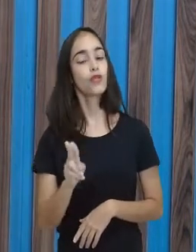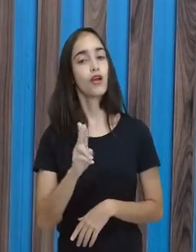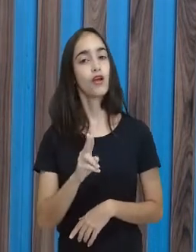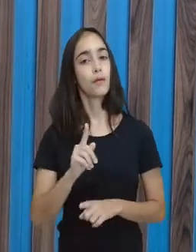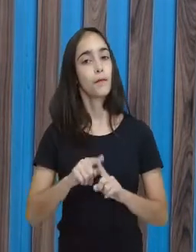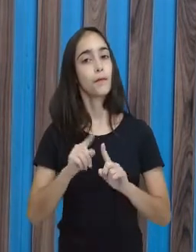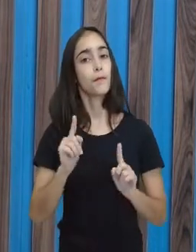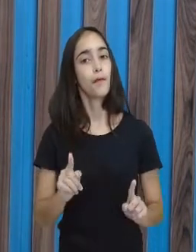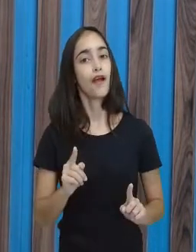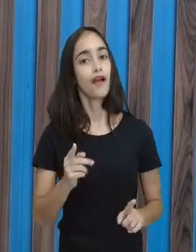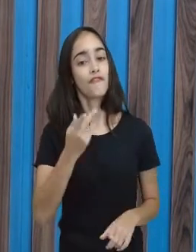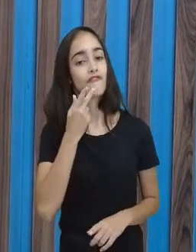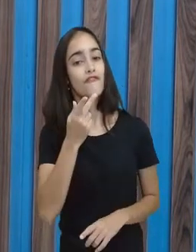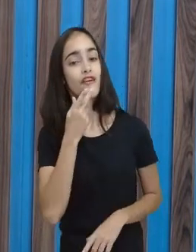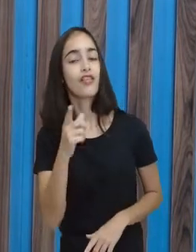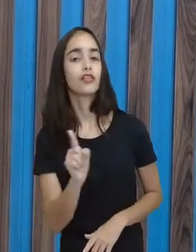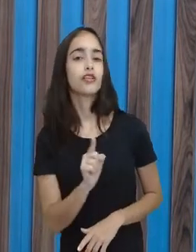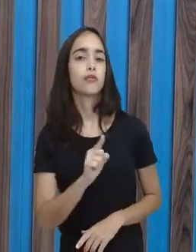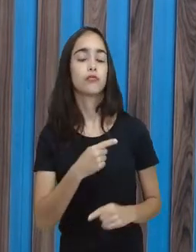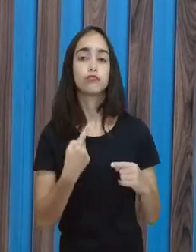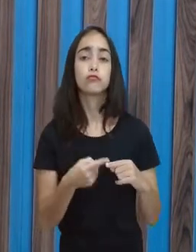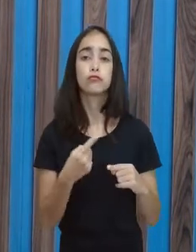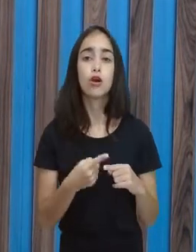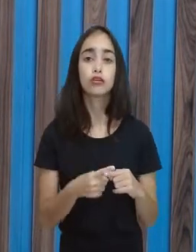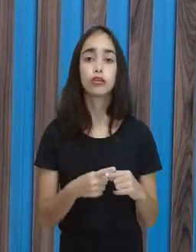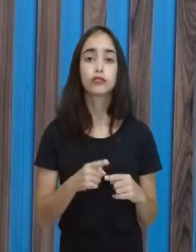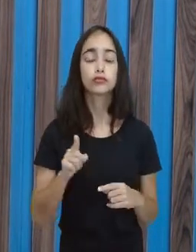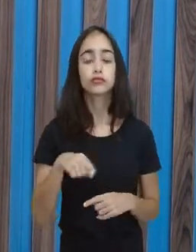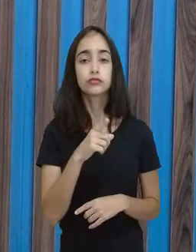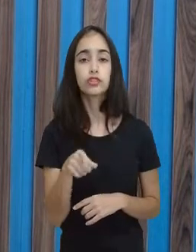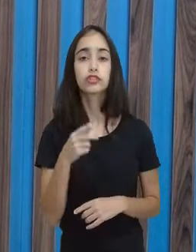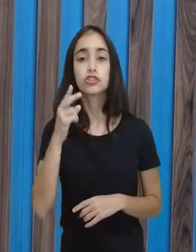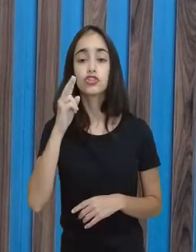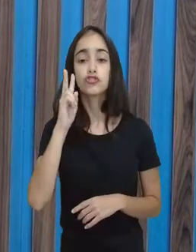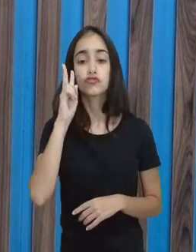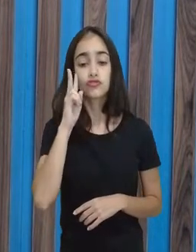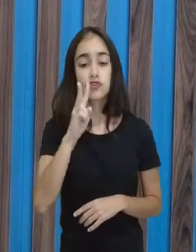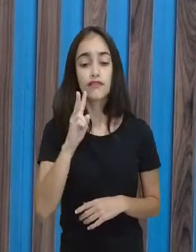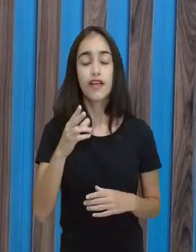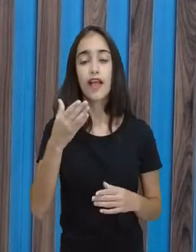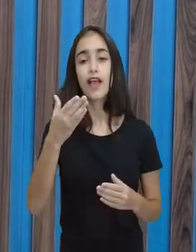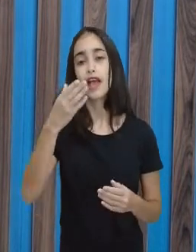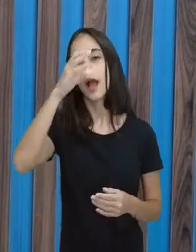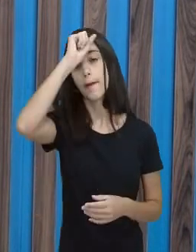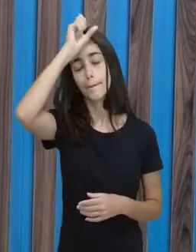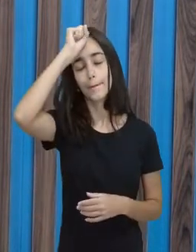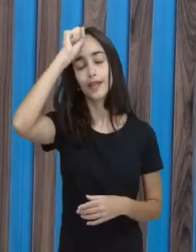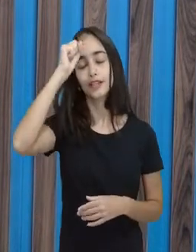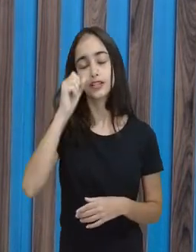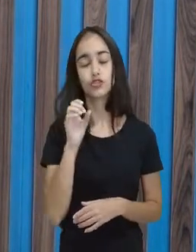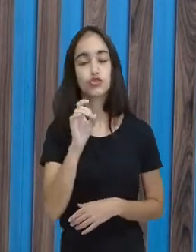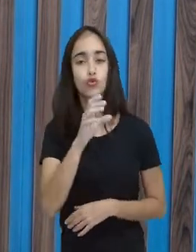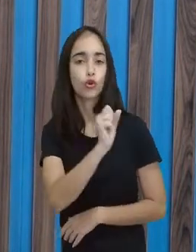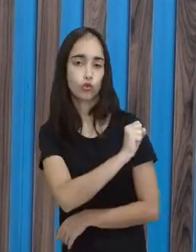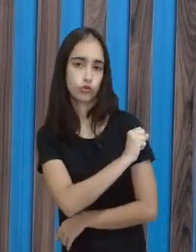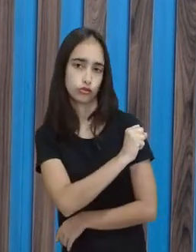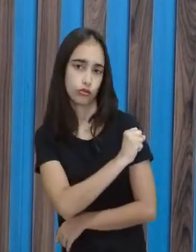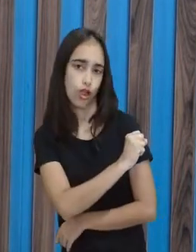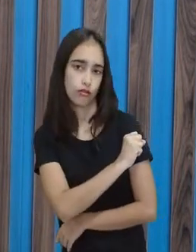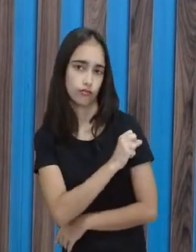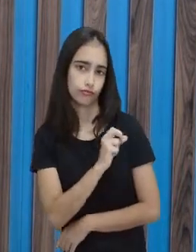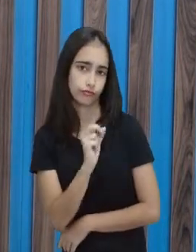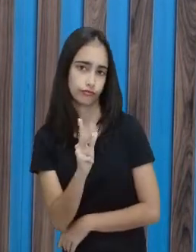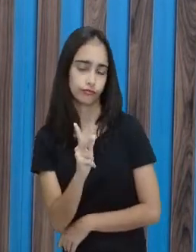falei nem formalizei. Por quê? Porque vocês vão ver regra de três no oitavo ano. Enquanto regra, mas